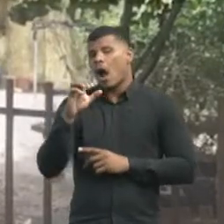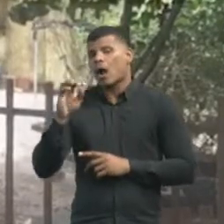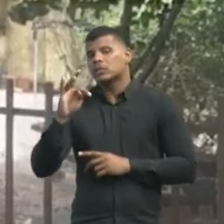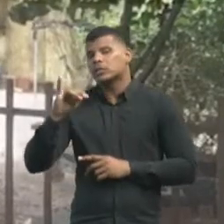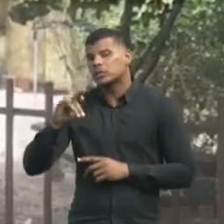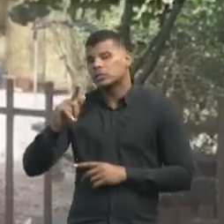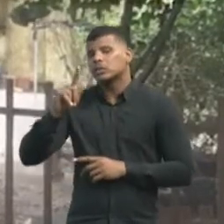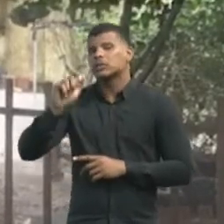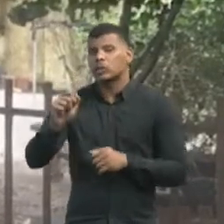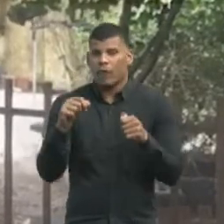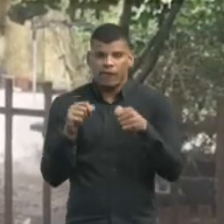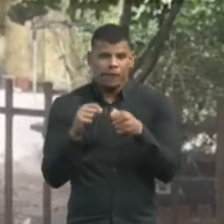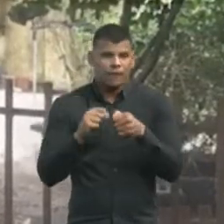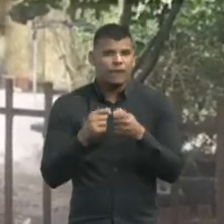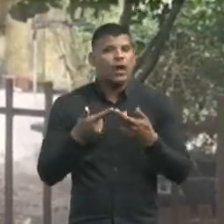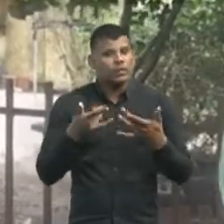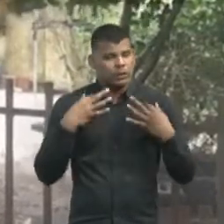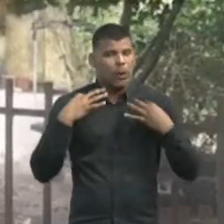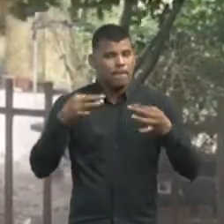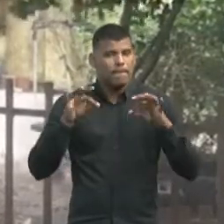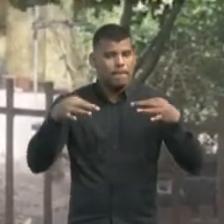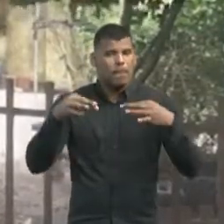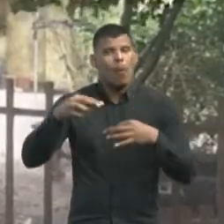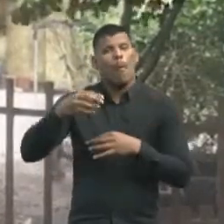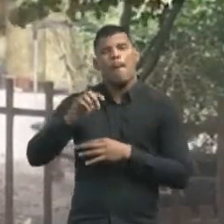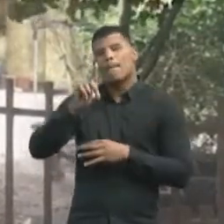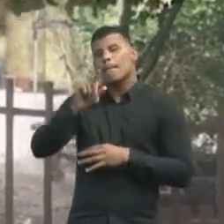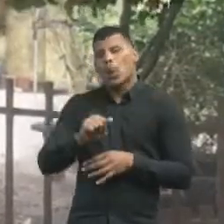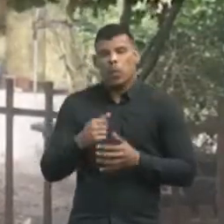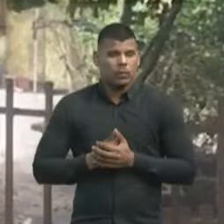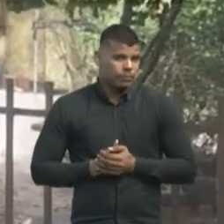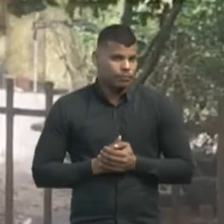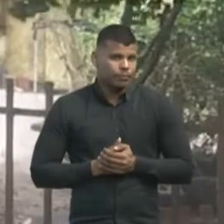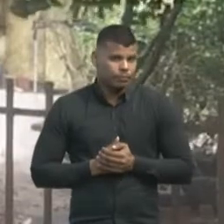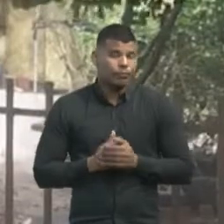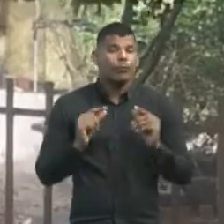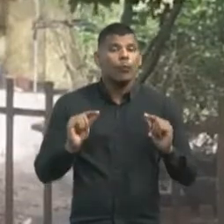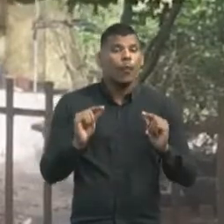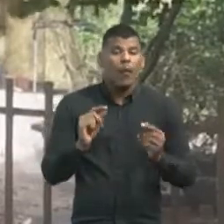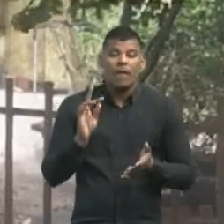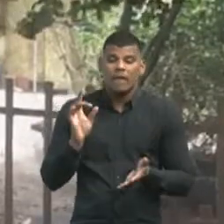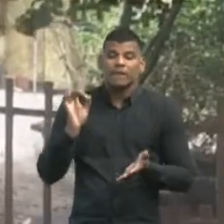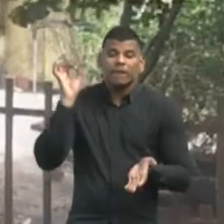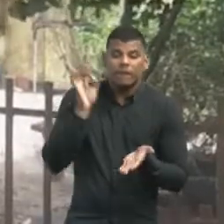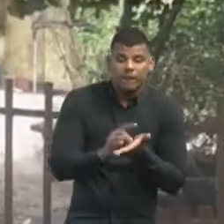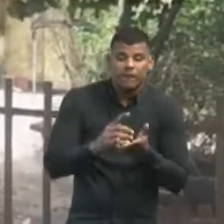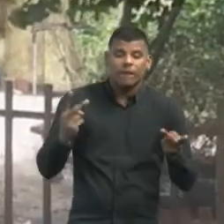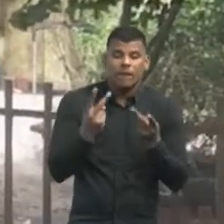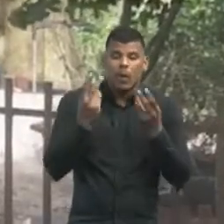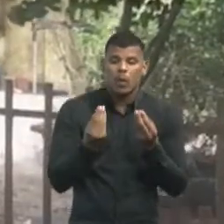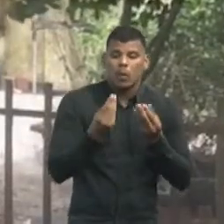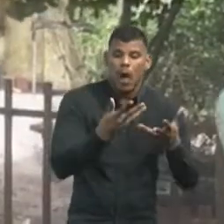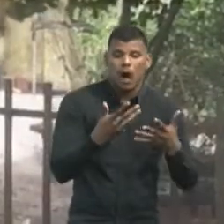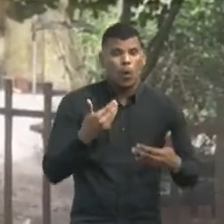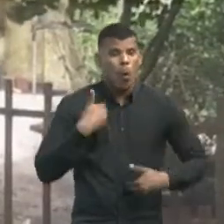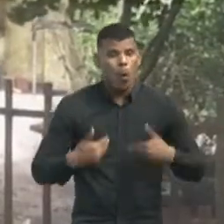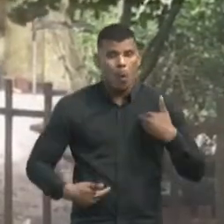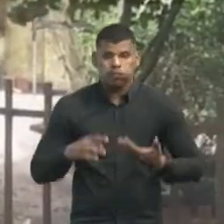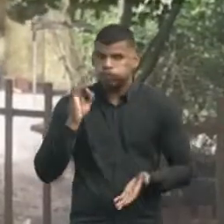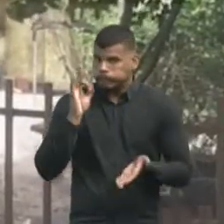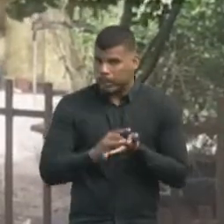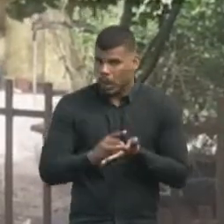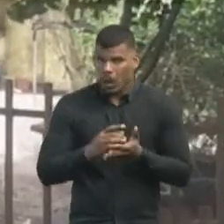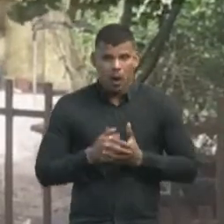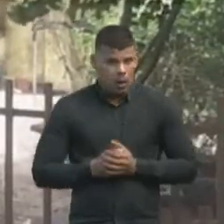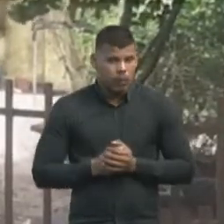de quem empreende na moda cearense para valorizar corpos reais e quem reconhece o belo vestir a